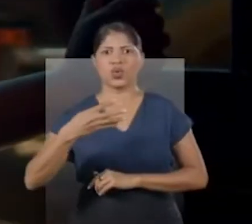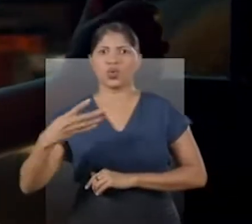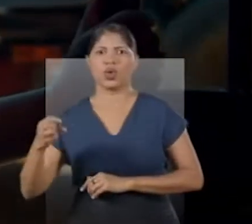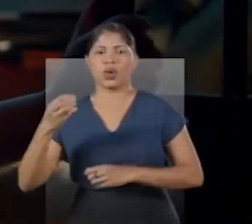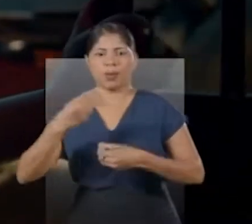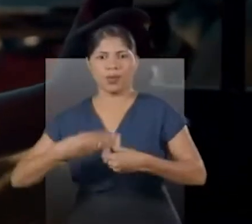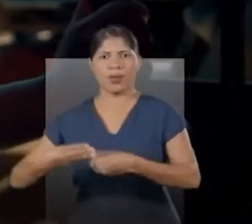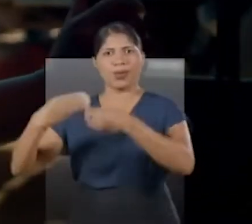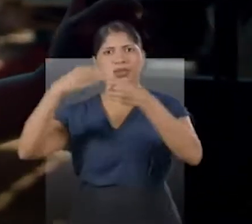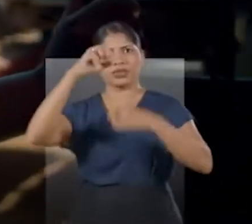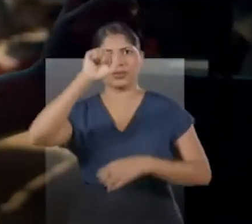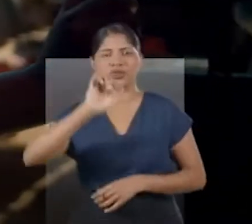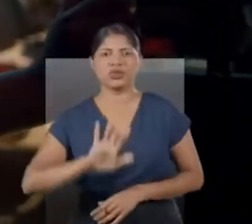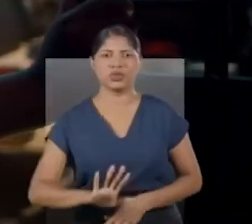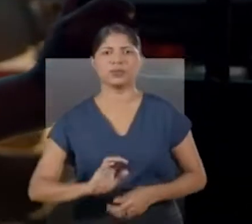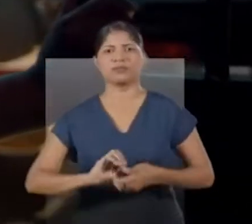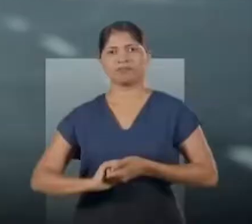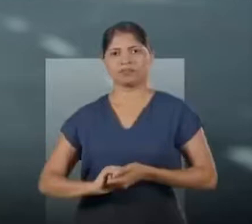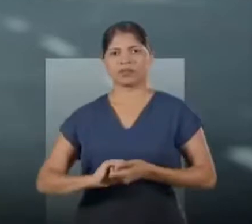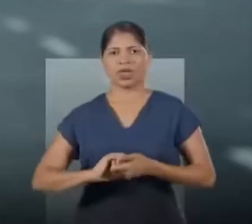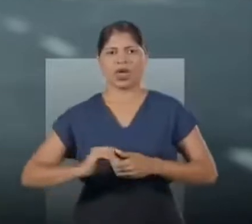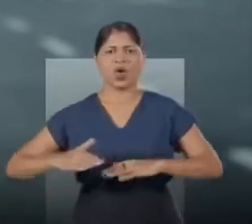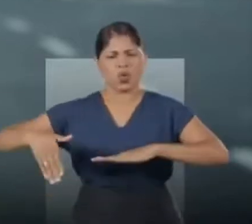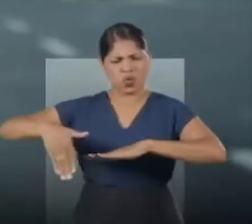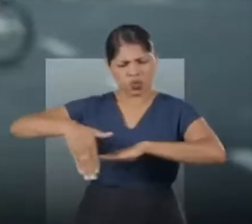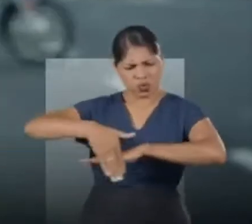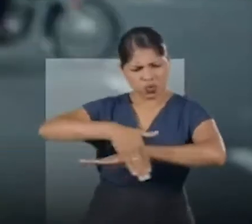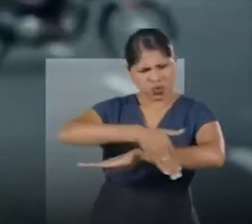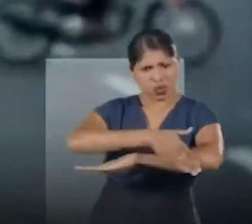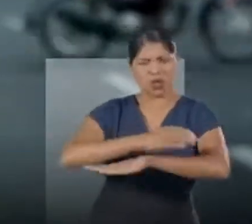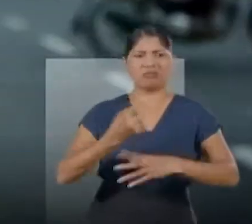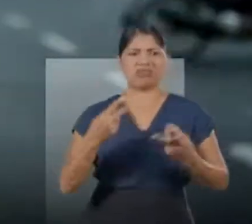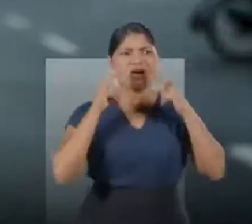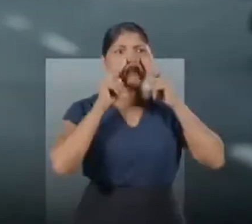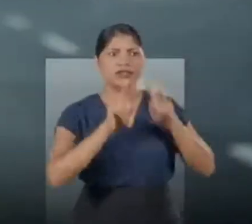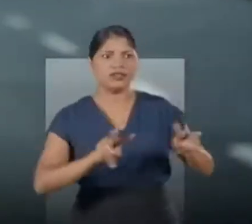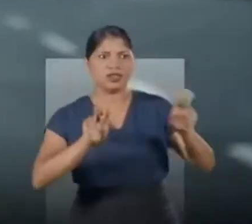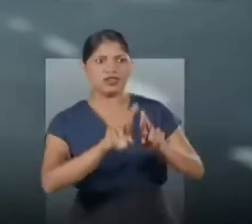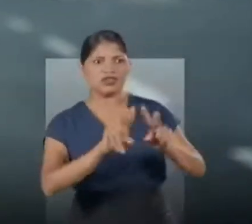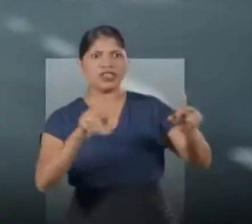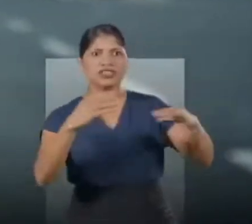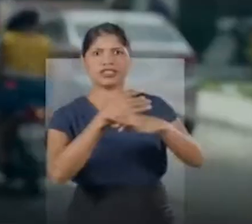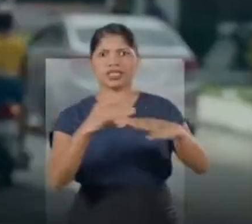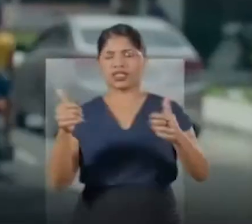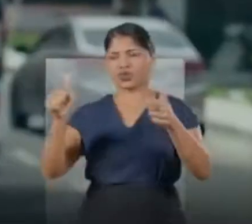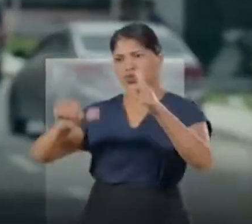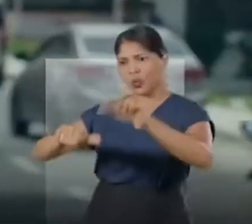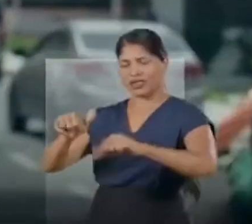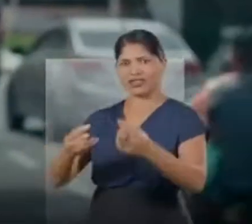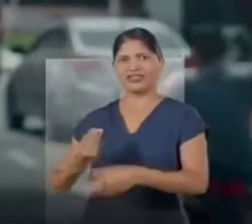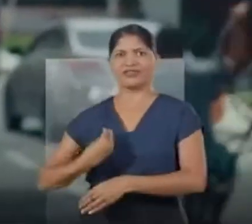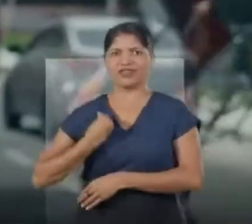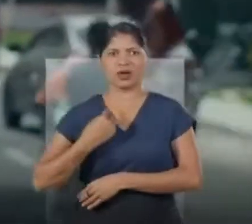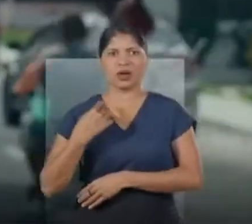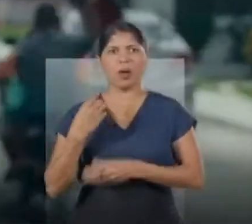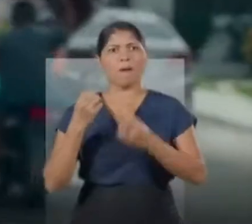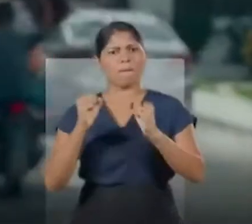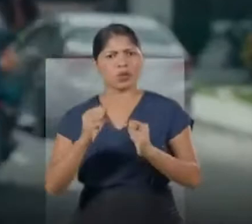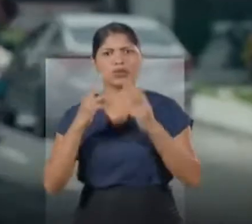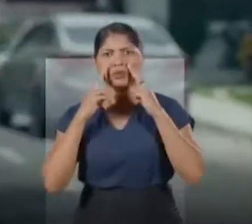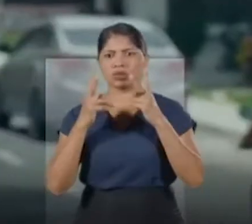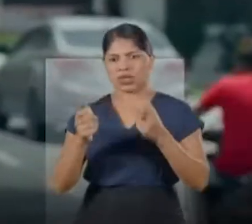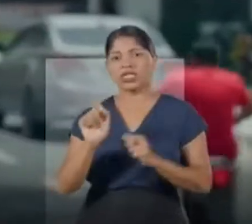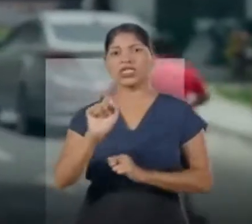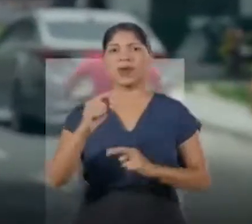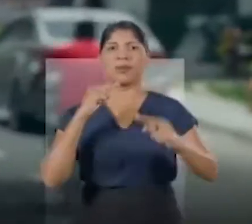144 municípios do Estado. Uma rua asfaltada, outra visão para a nossa cidade, né? Qualidade de vida, né? Nós podemos